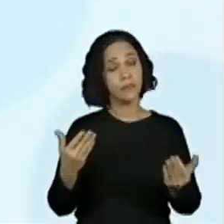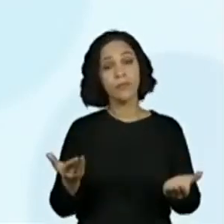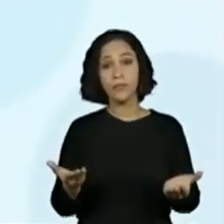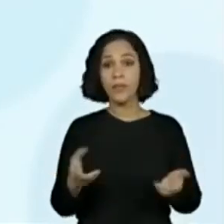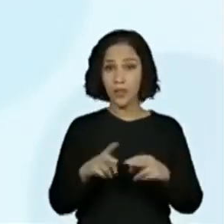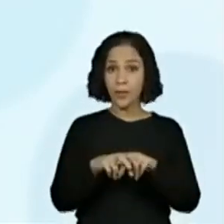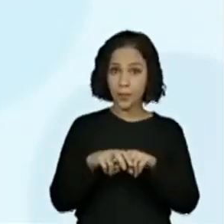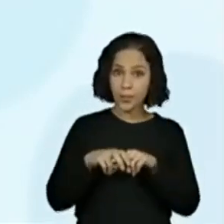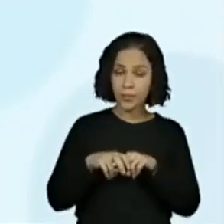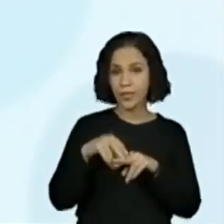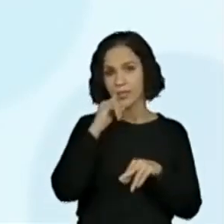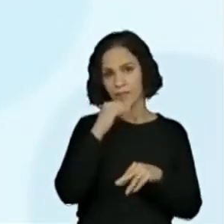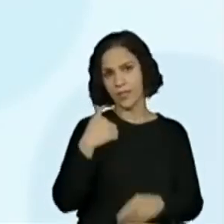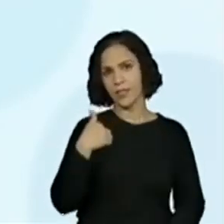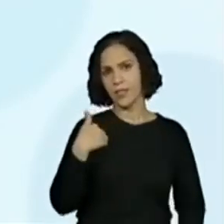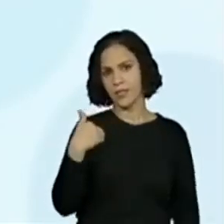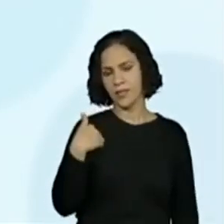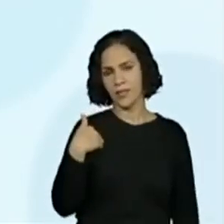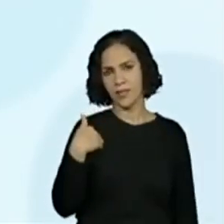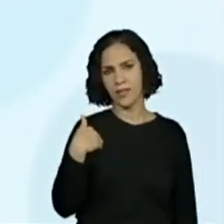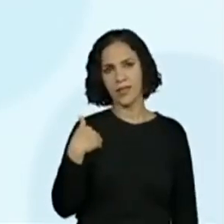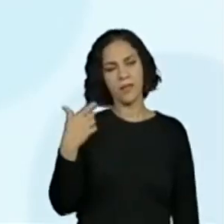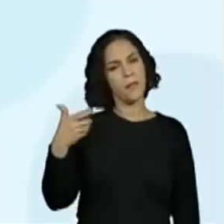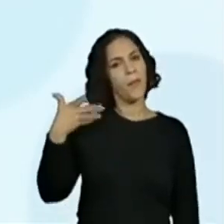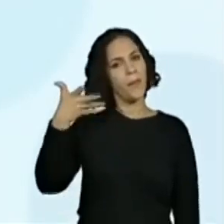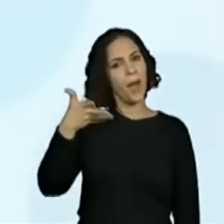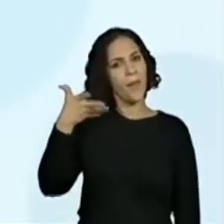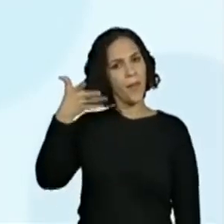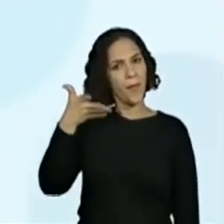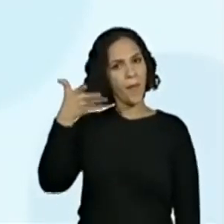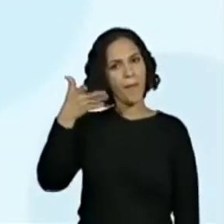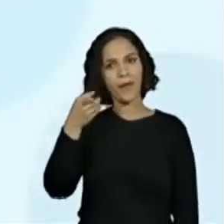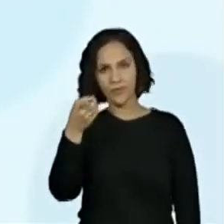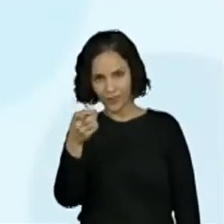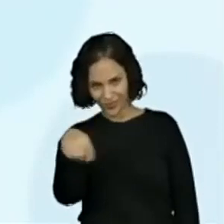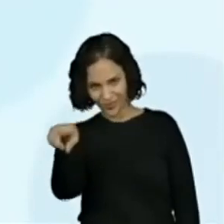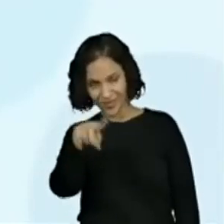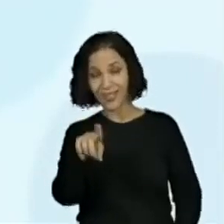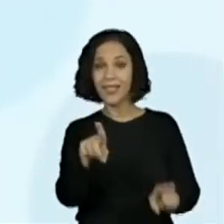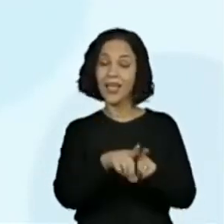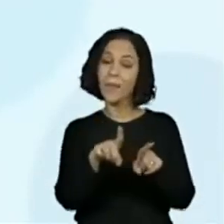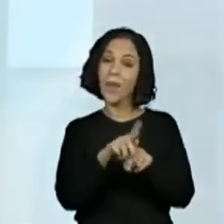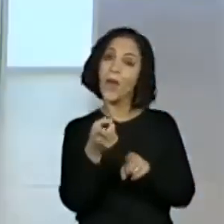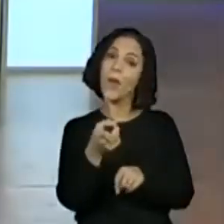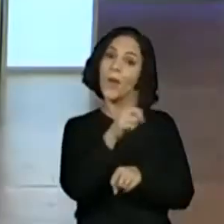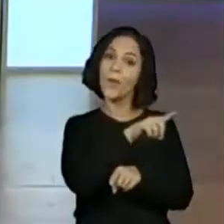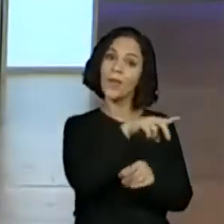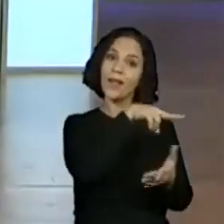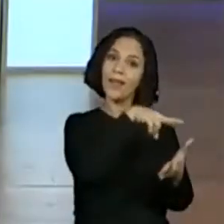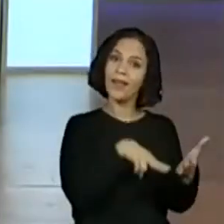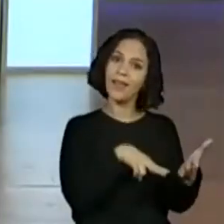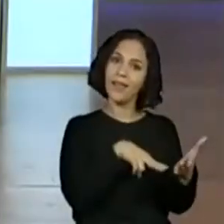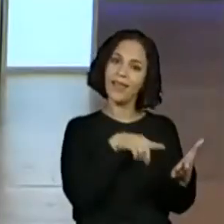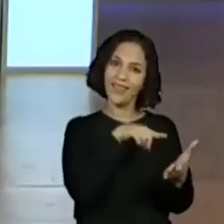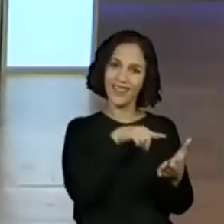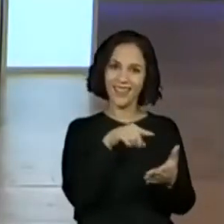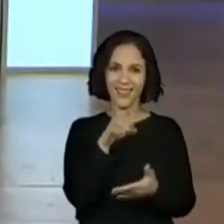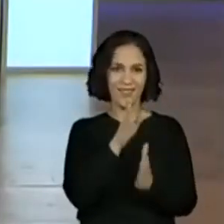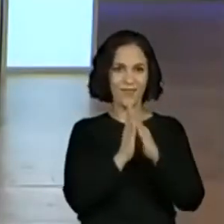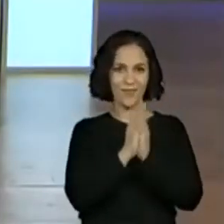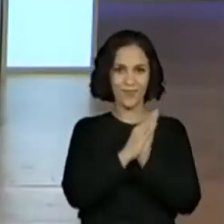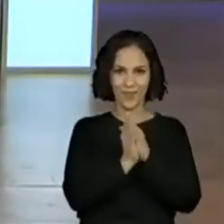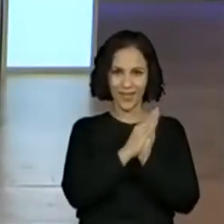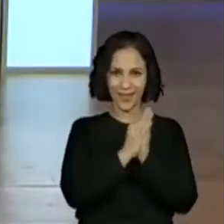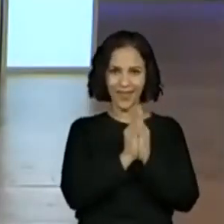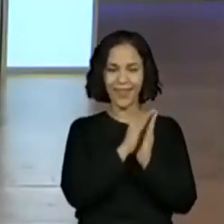Tanto na minha declamação para vocês, quanto com relação ao poema Bondeca, do Olavo